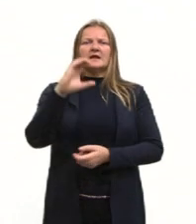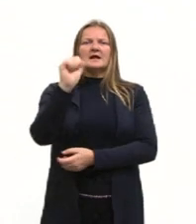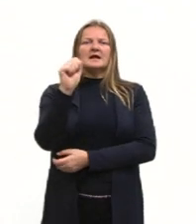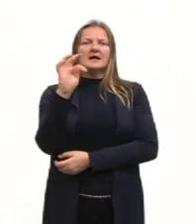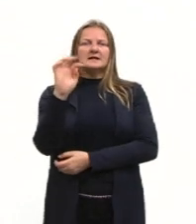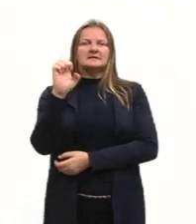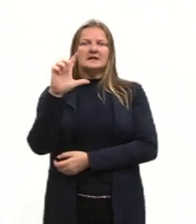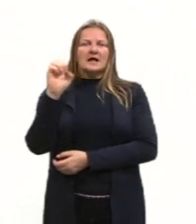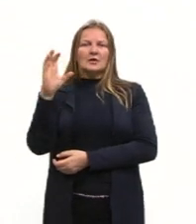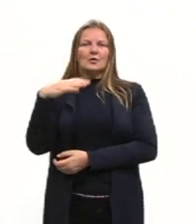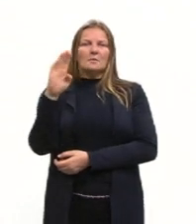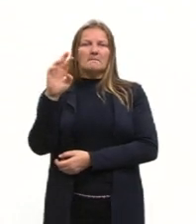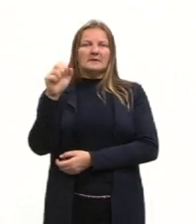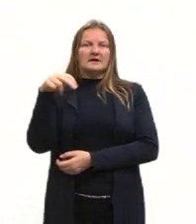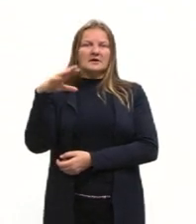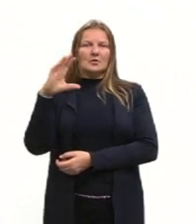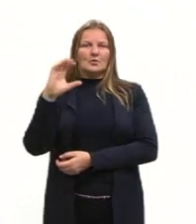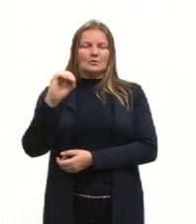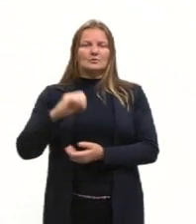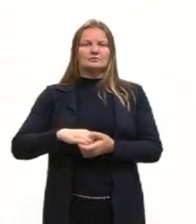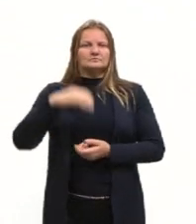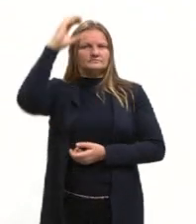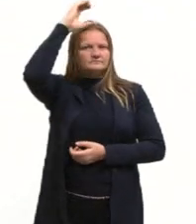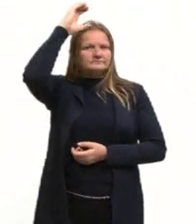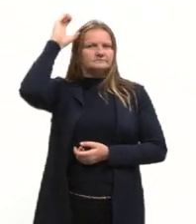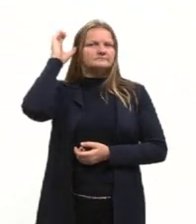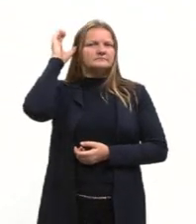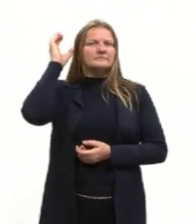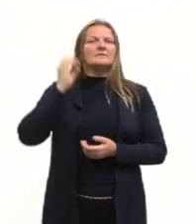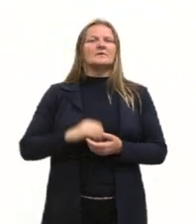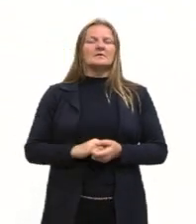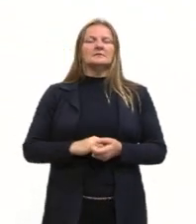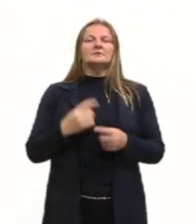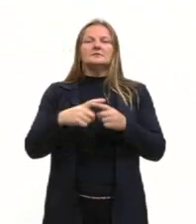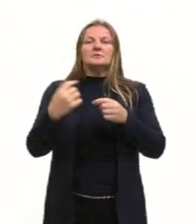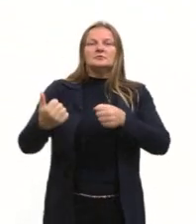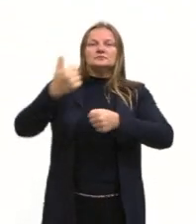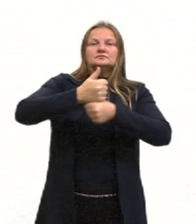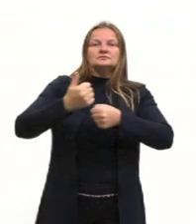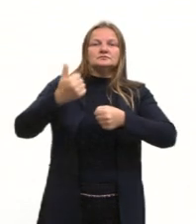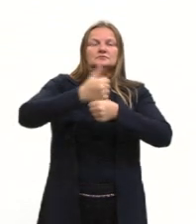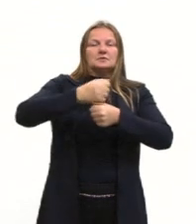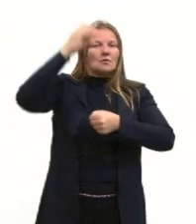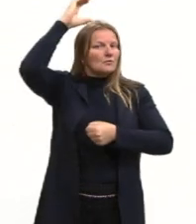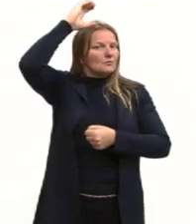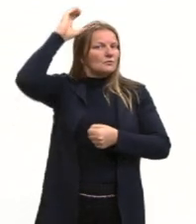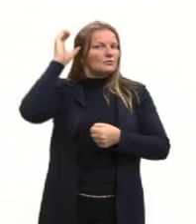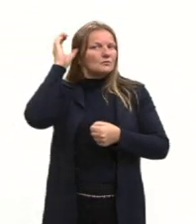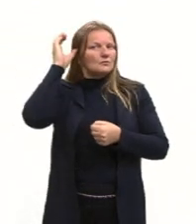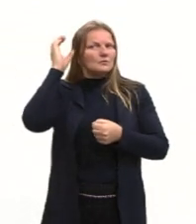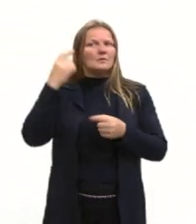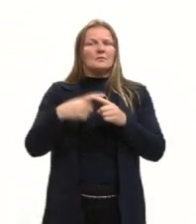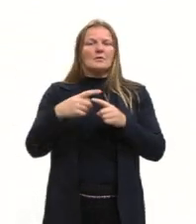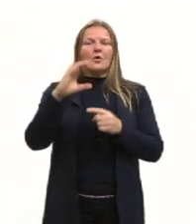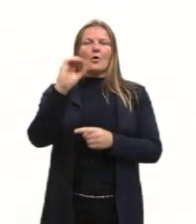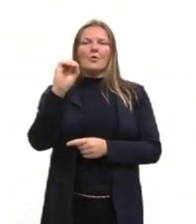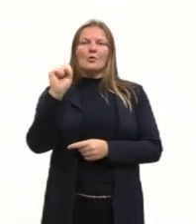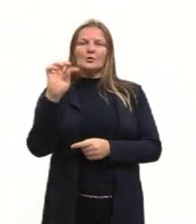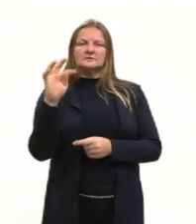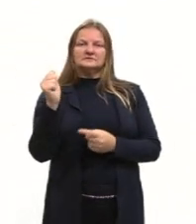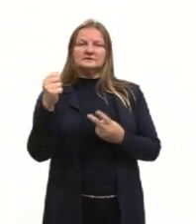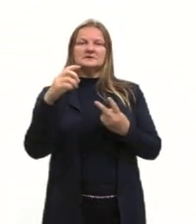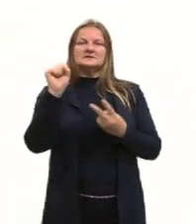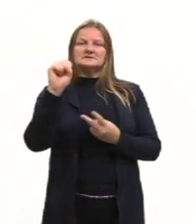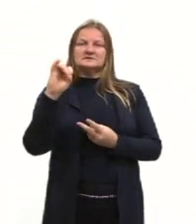o primeiro ditador ali, logo em 64. Depois, ele foi substituído pelo Costa e Silva, que foi o responsável